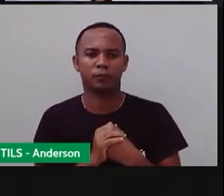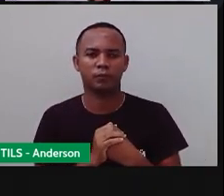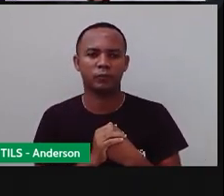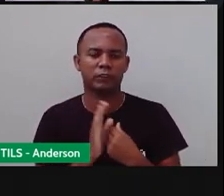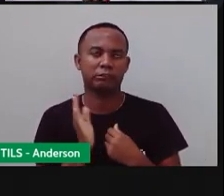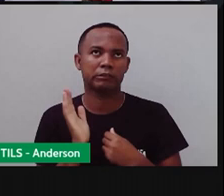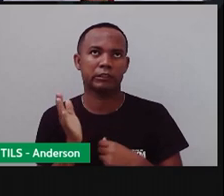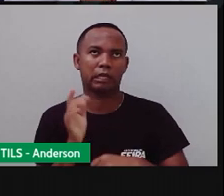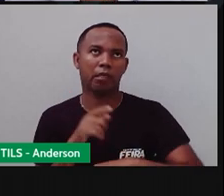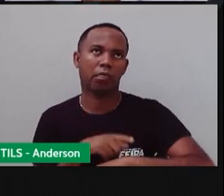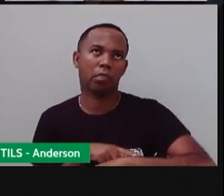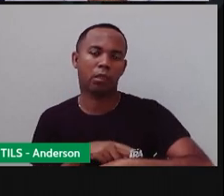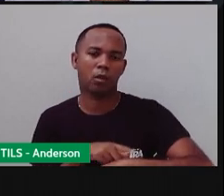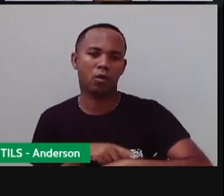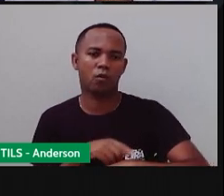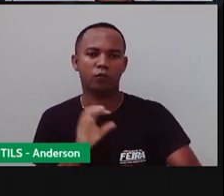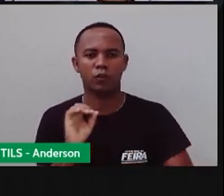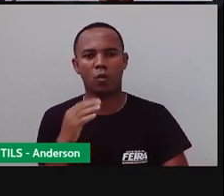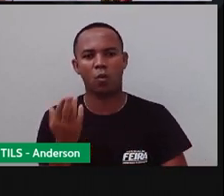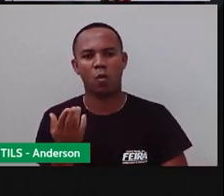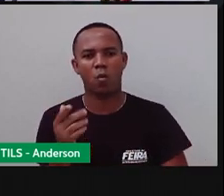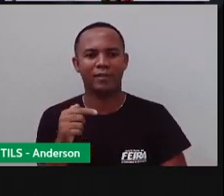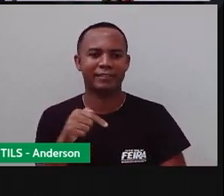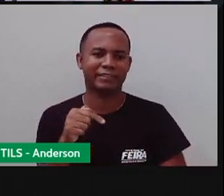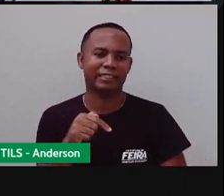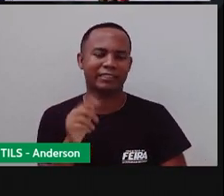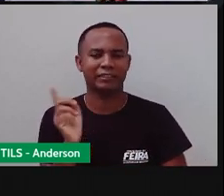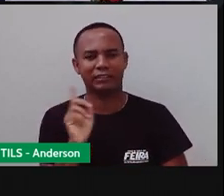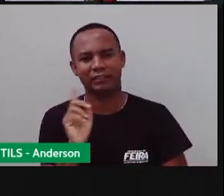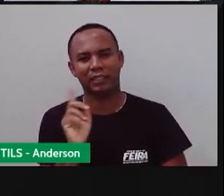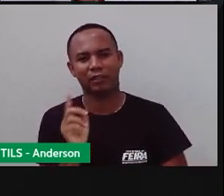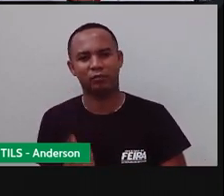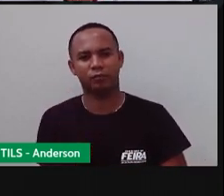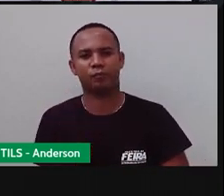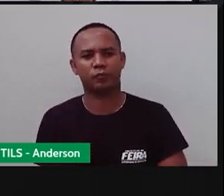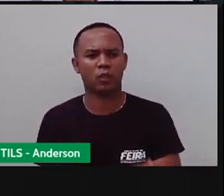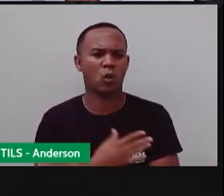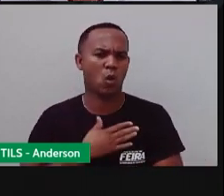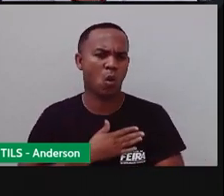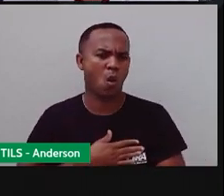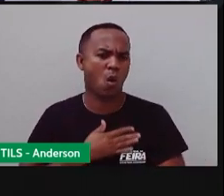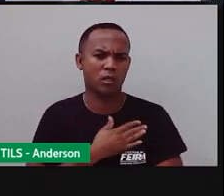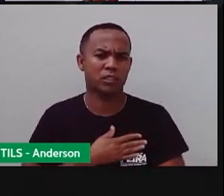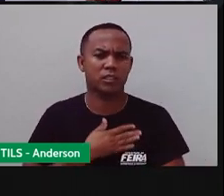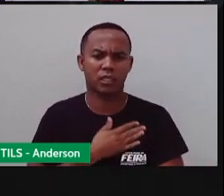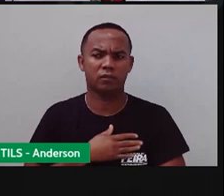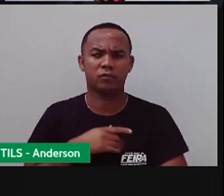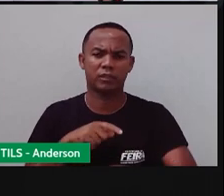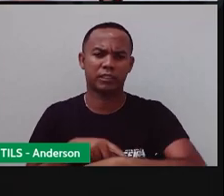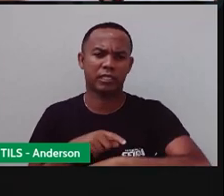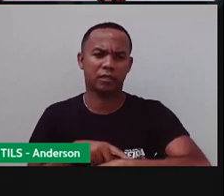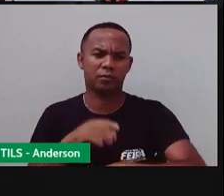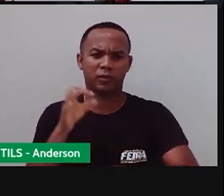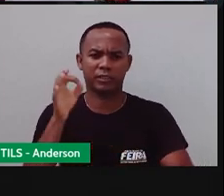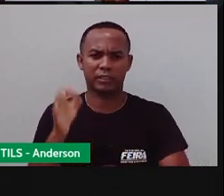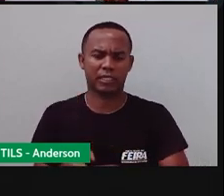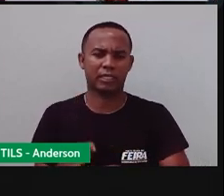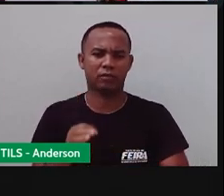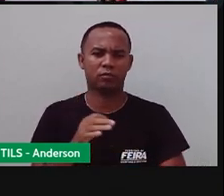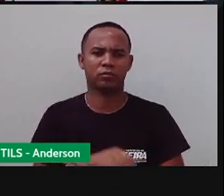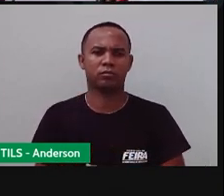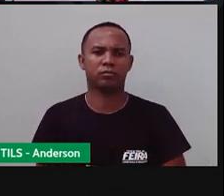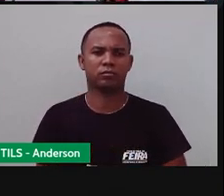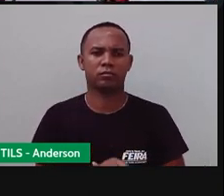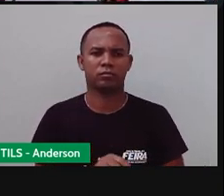horas. Talvez, talvez, talvez. Não. Nós gostamos do tempo com exatidão. São,